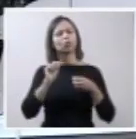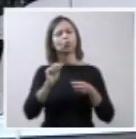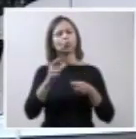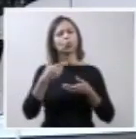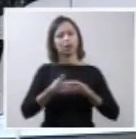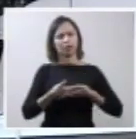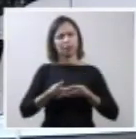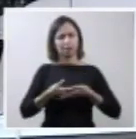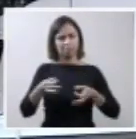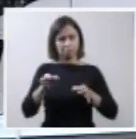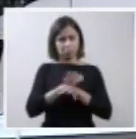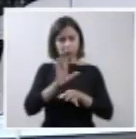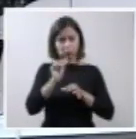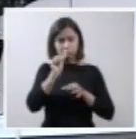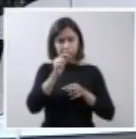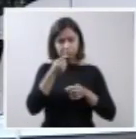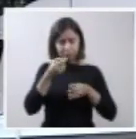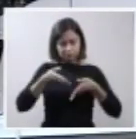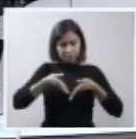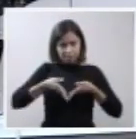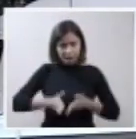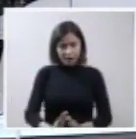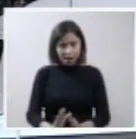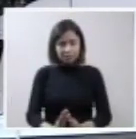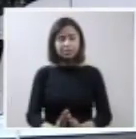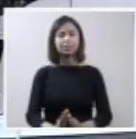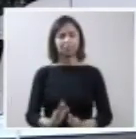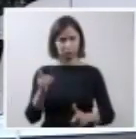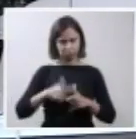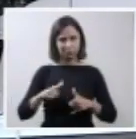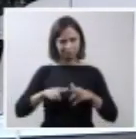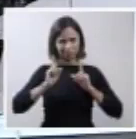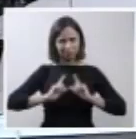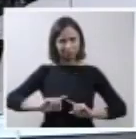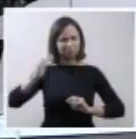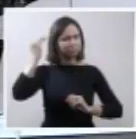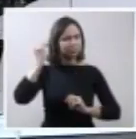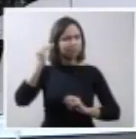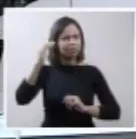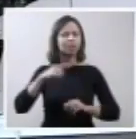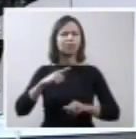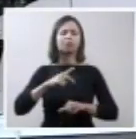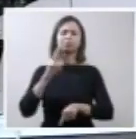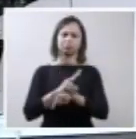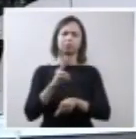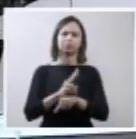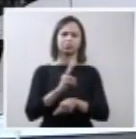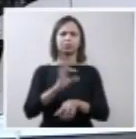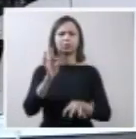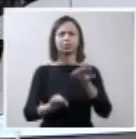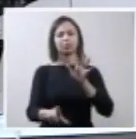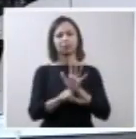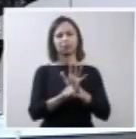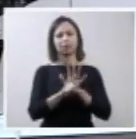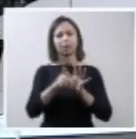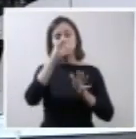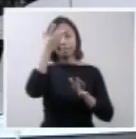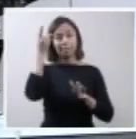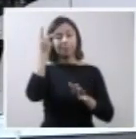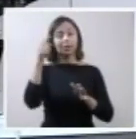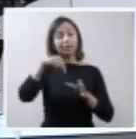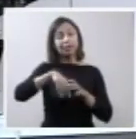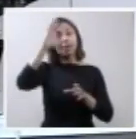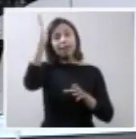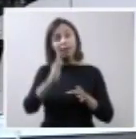com anencefalia que sobreviva ao parto é detentor de todas as proteções jurídicas cabíveis aos recém-natos no país.